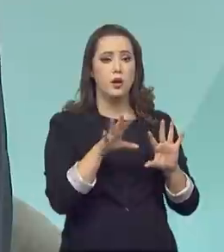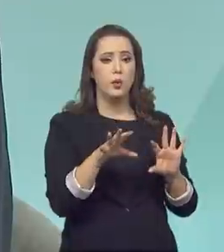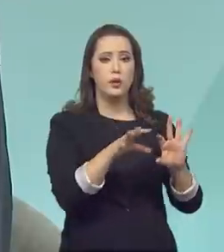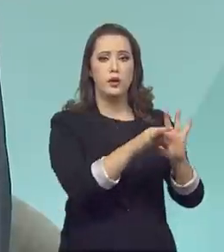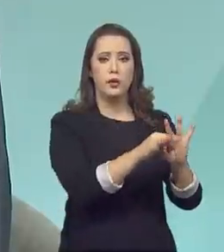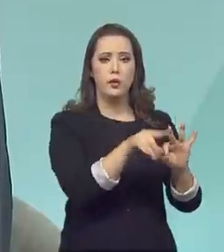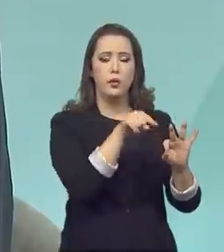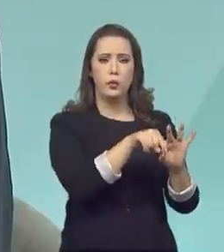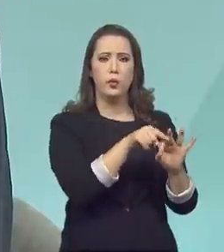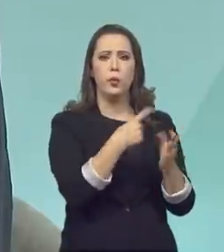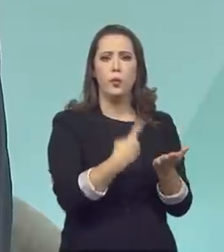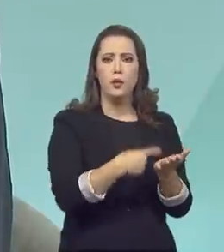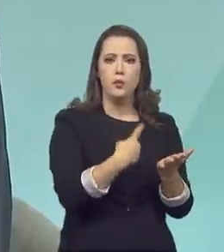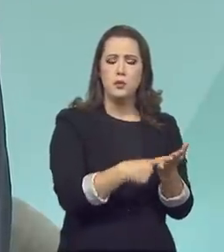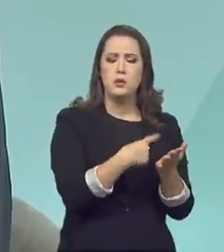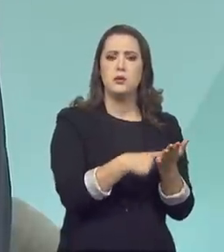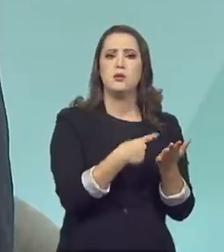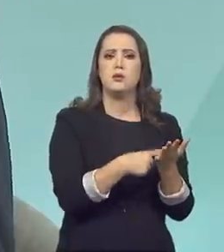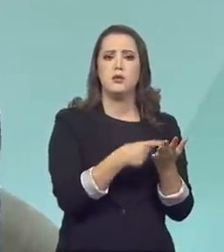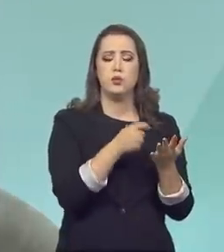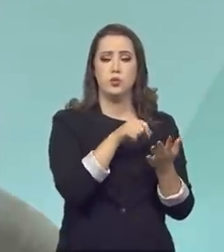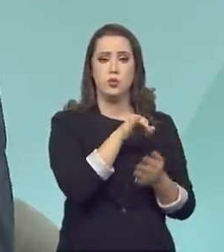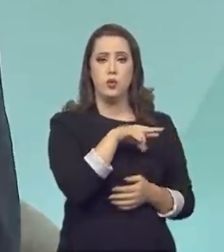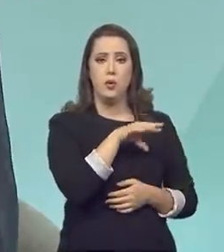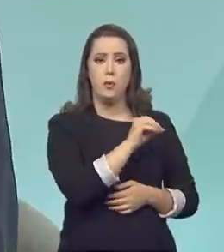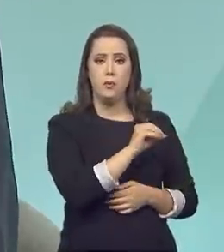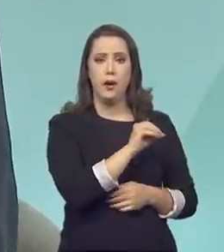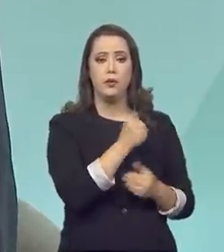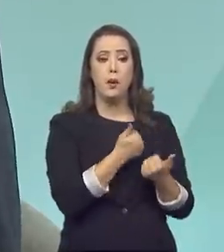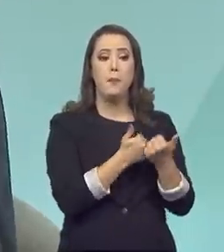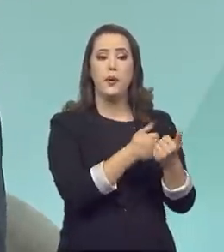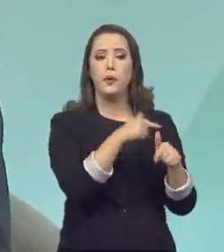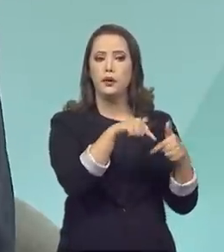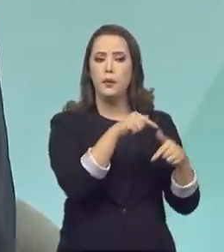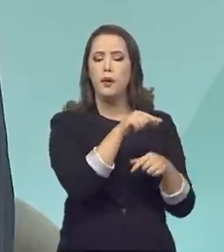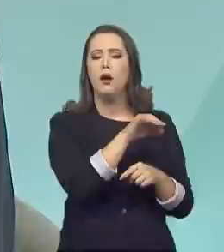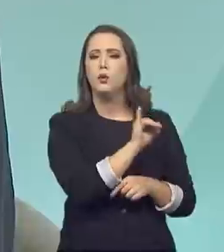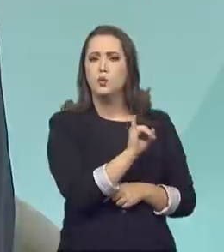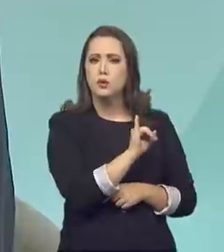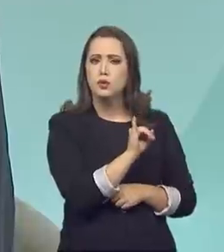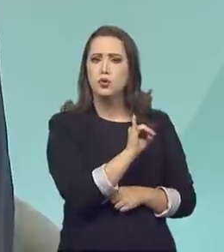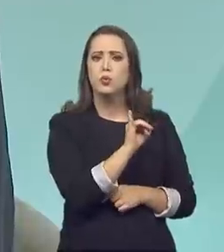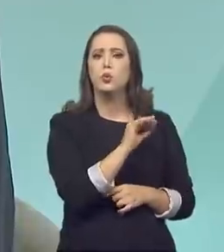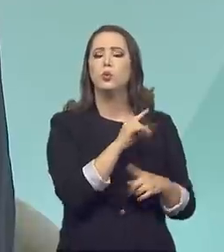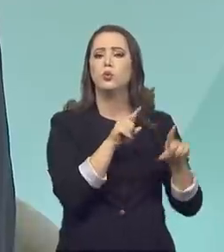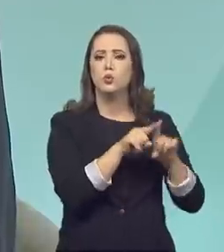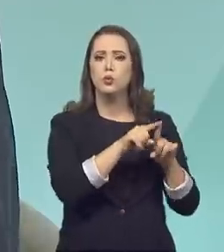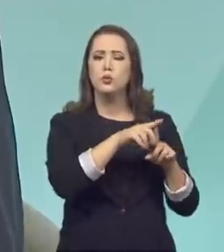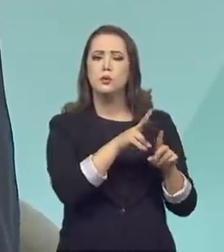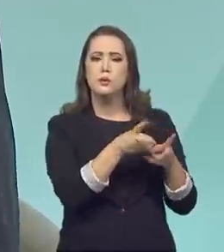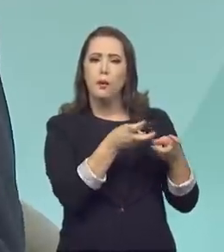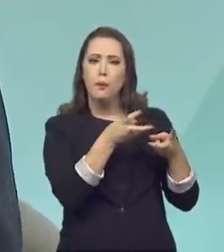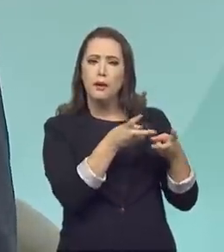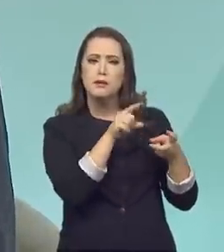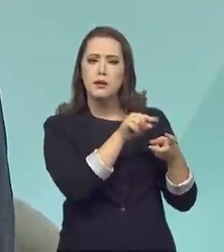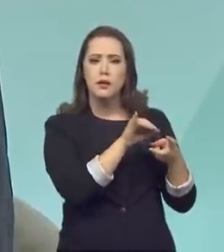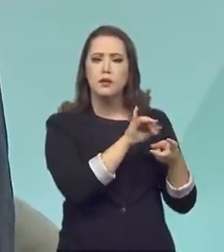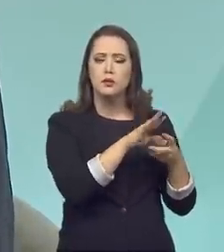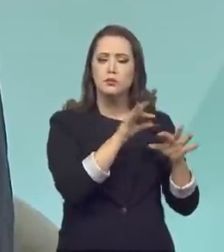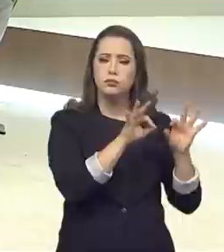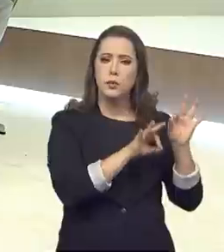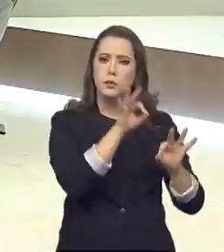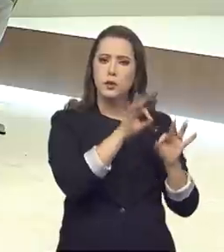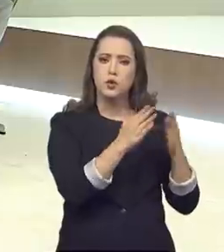delegação, o Inmetro, ele apoia o funcionamento deles e faz a supervisão do funcionamento do que nós chamamos de rede